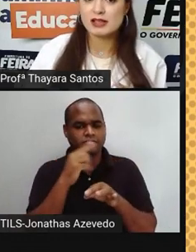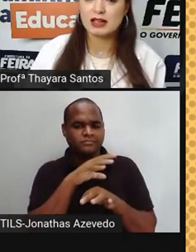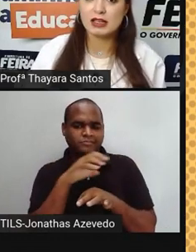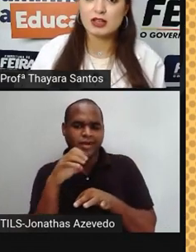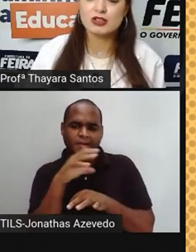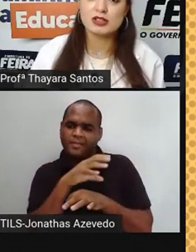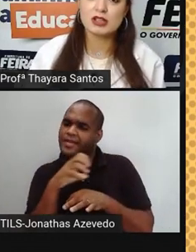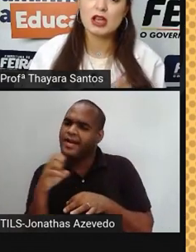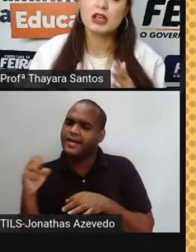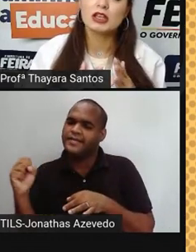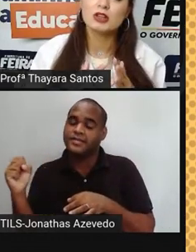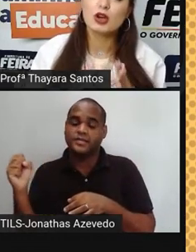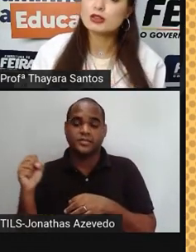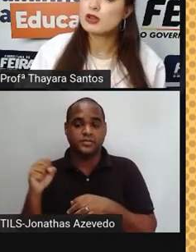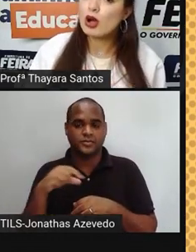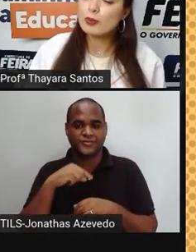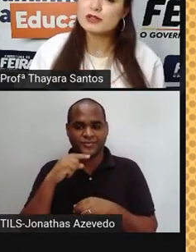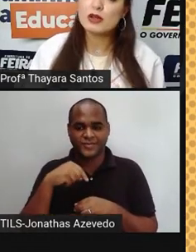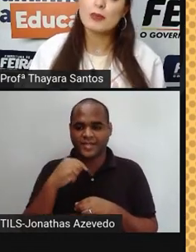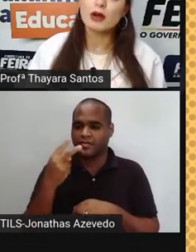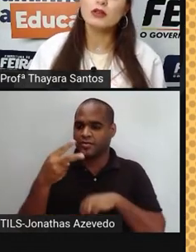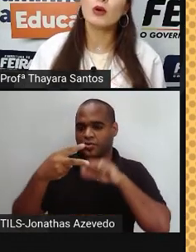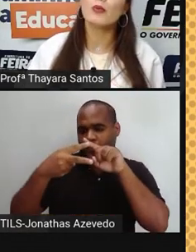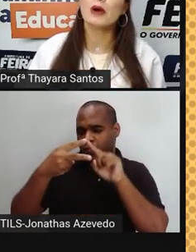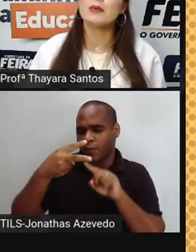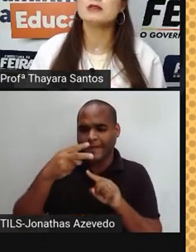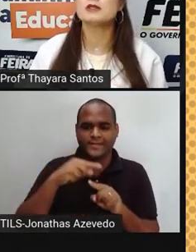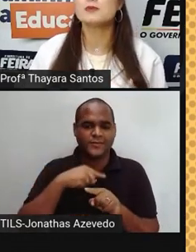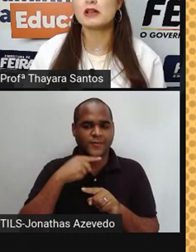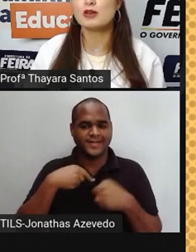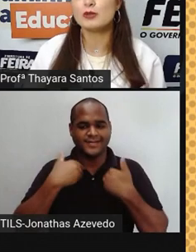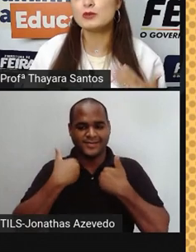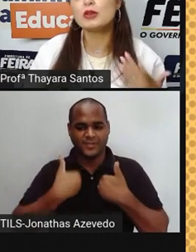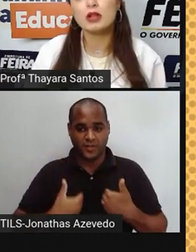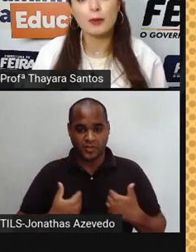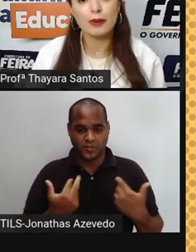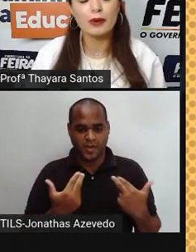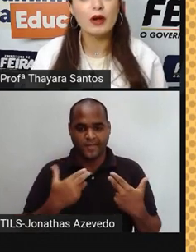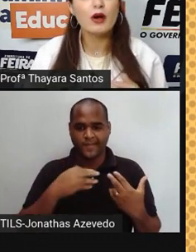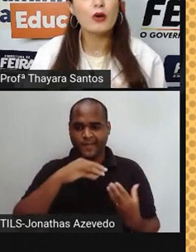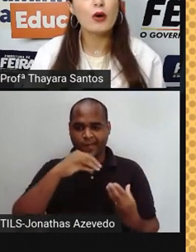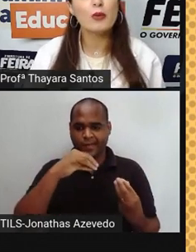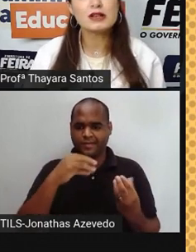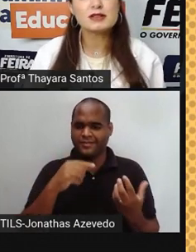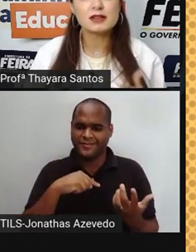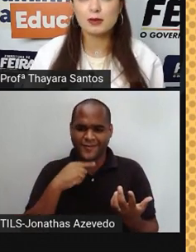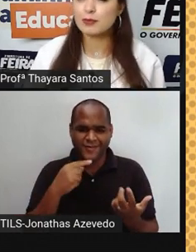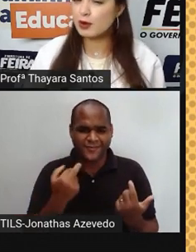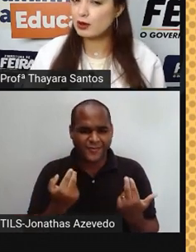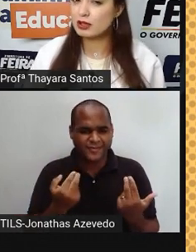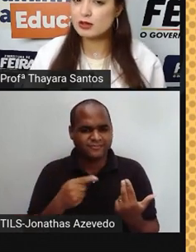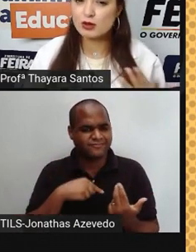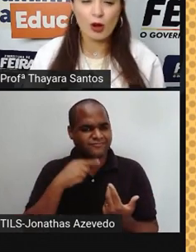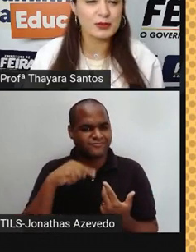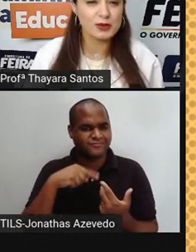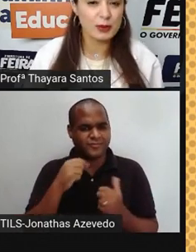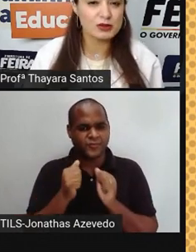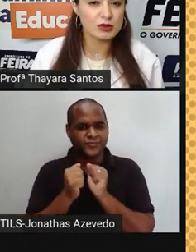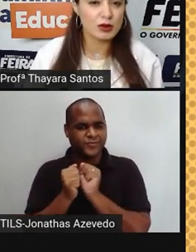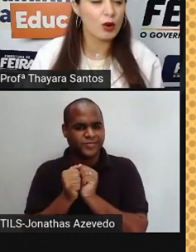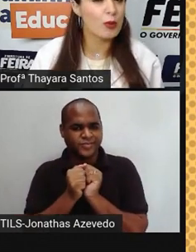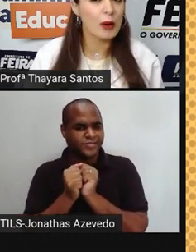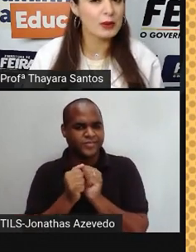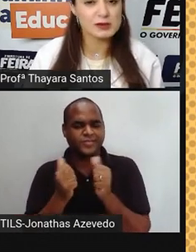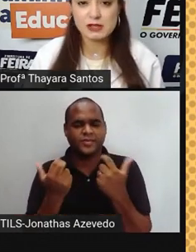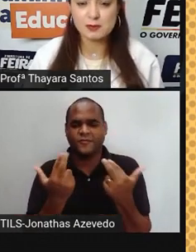É essa lei que diz que dois corpos não podem ocupar o mesmo espaço ao mesmo tempo. Como assim, Pró, que dois corpos não